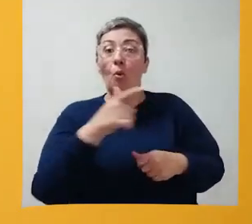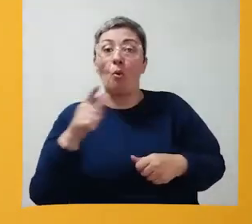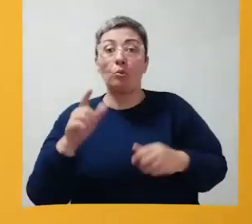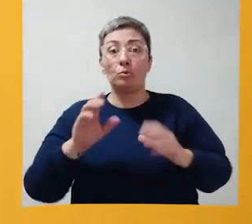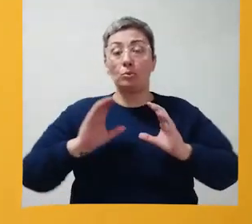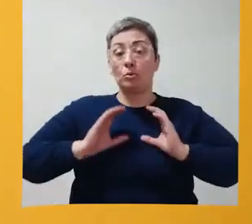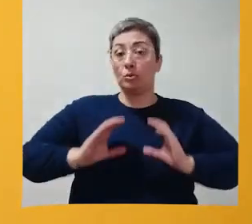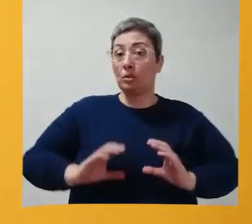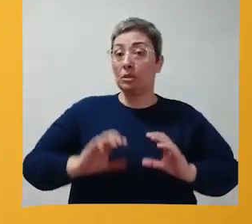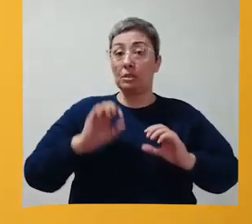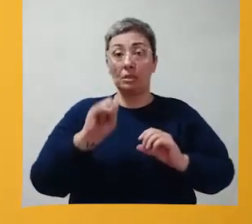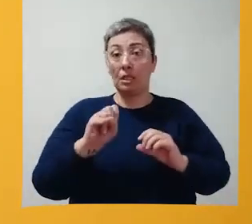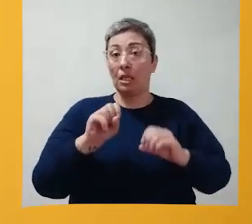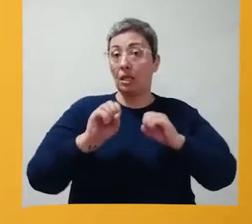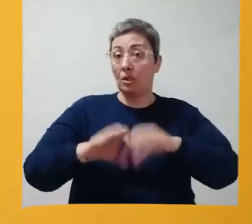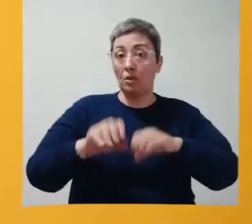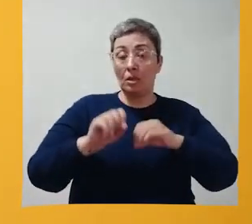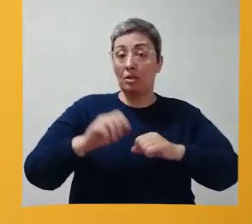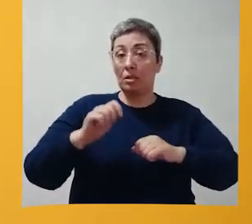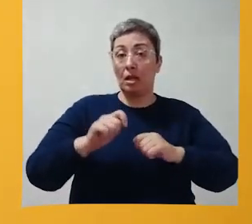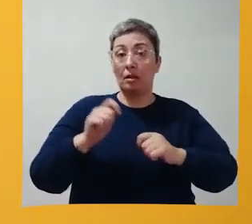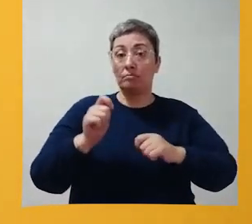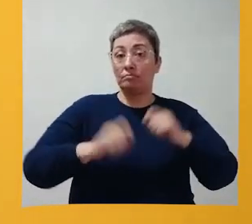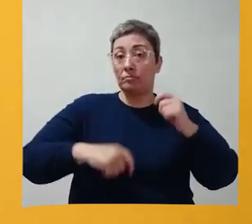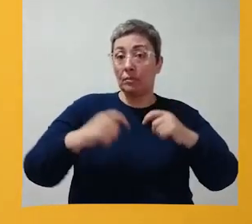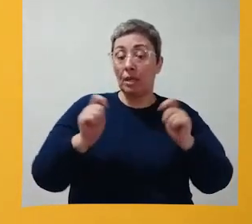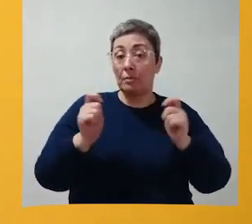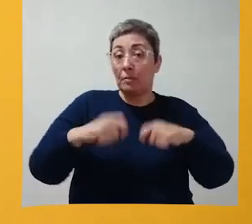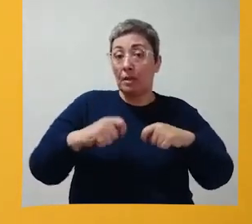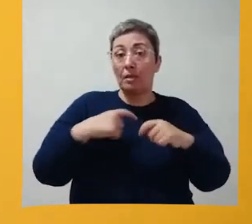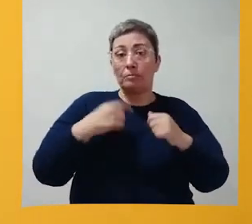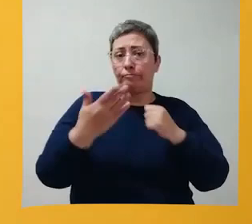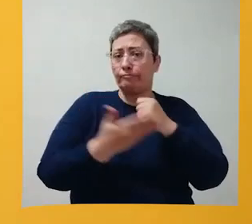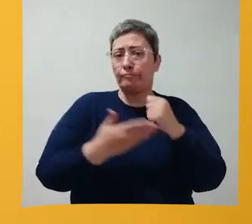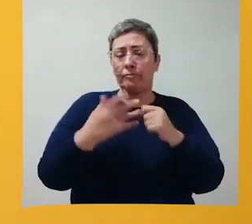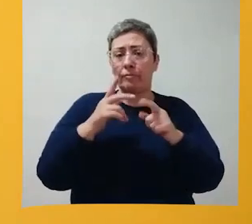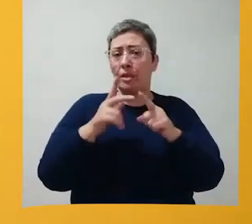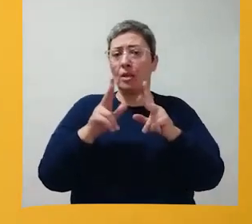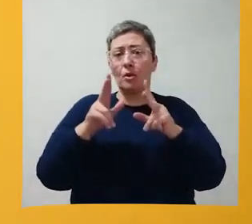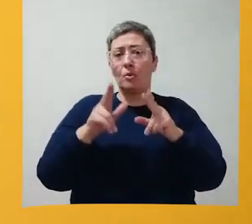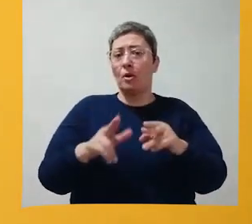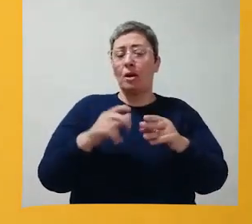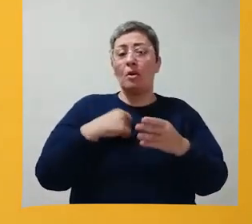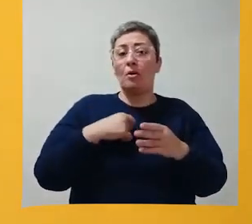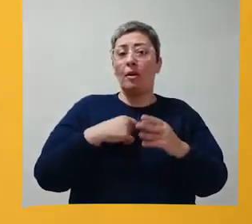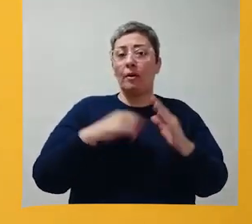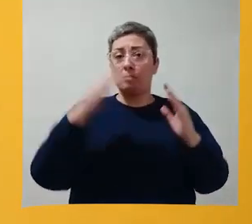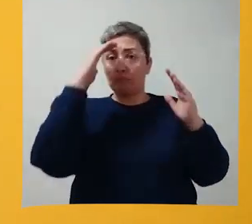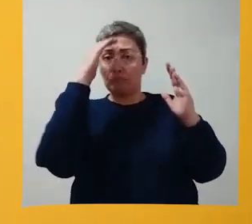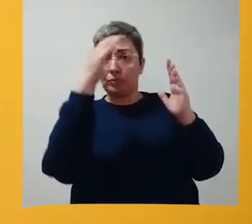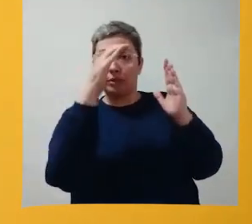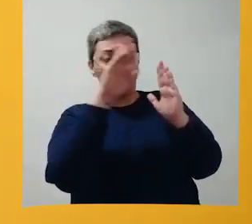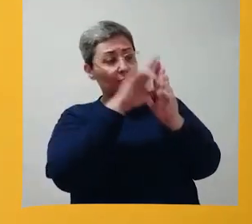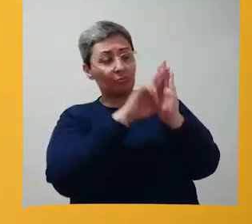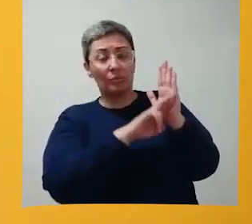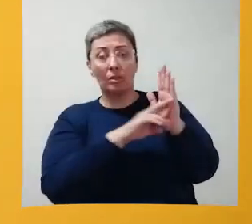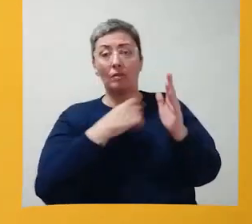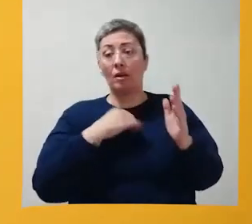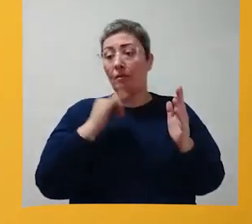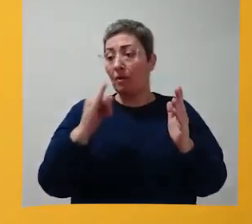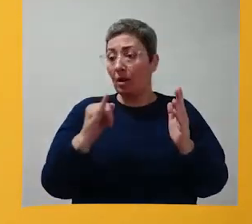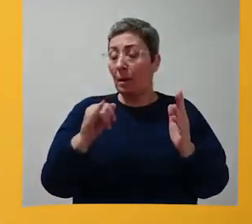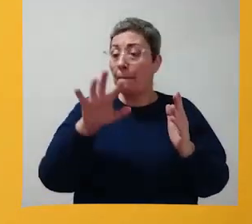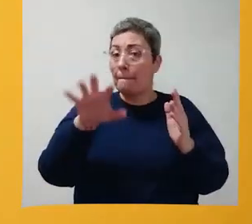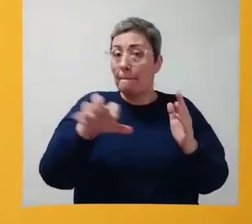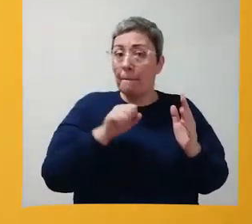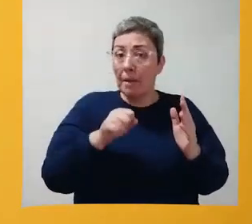comportamentos se eu não ensinar essa habilidade tão básica que é, assim como é o segmento de instrução. Imagina você falar para a